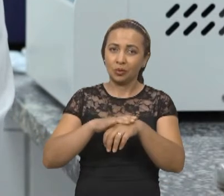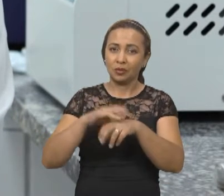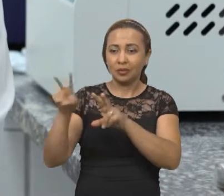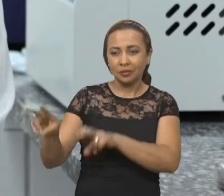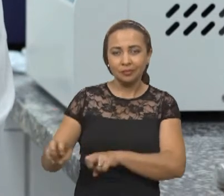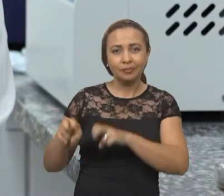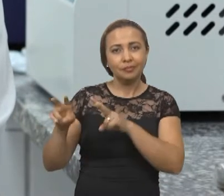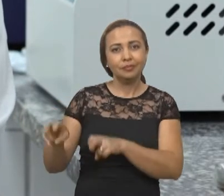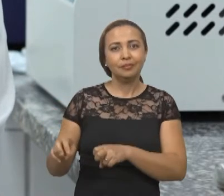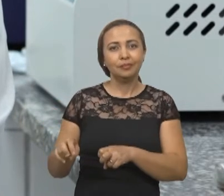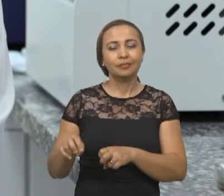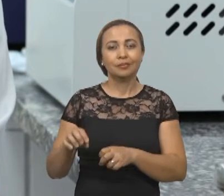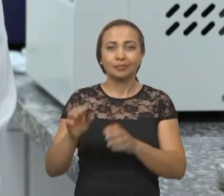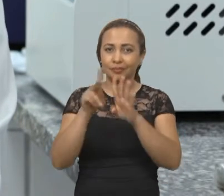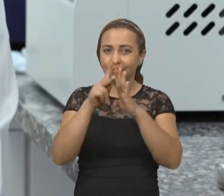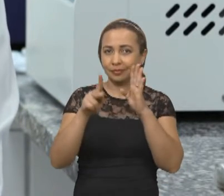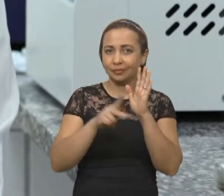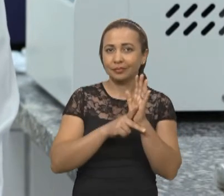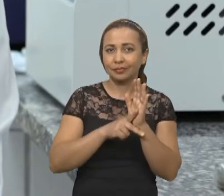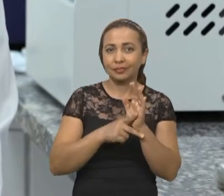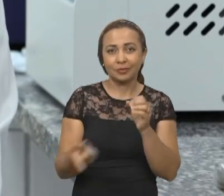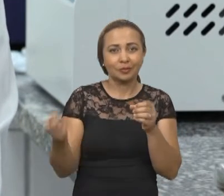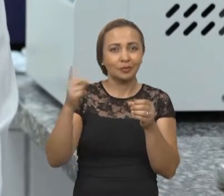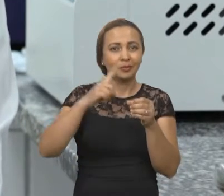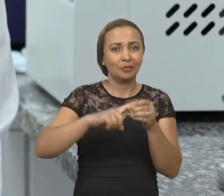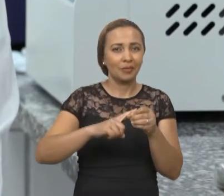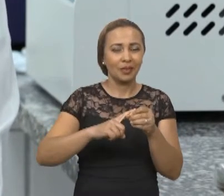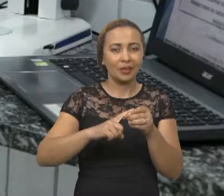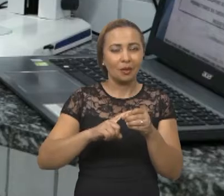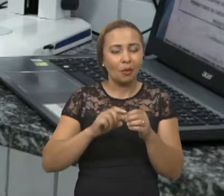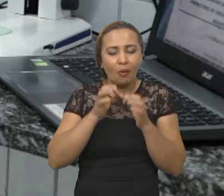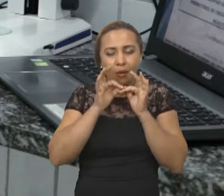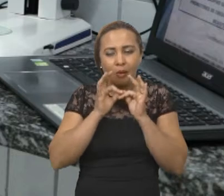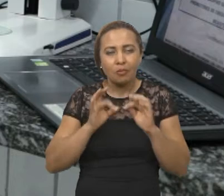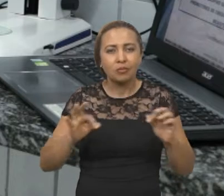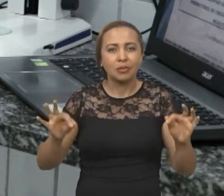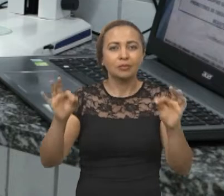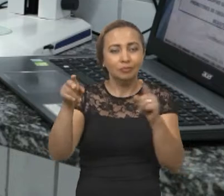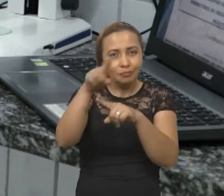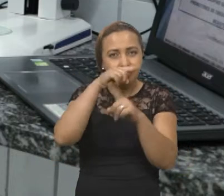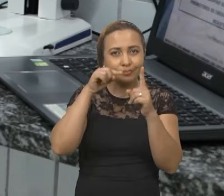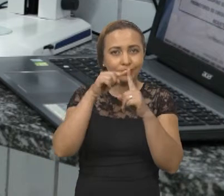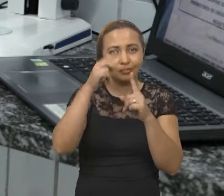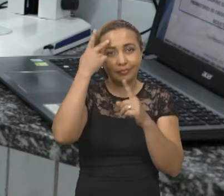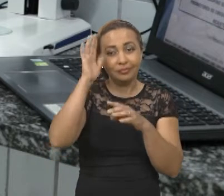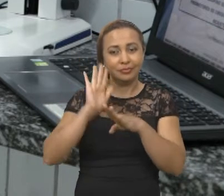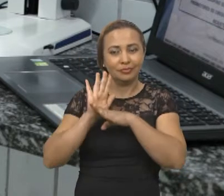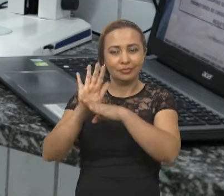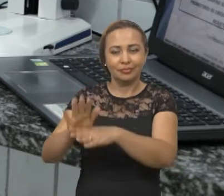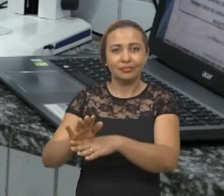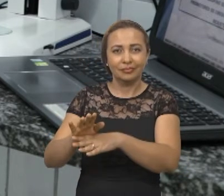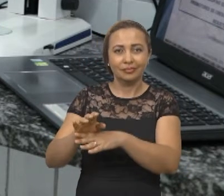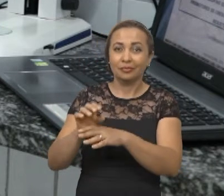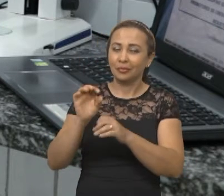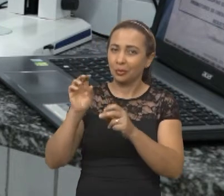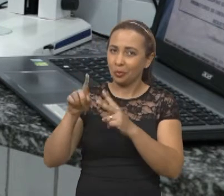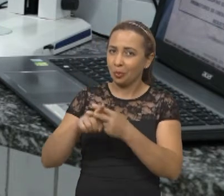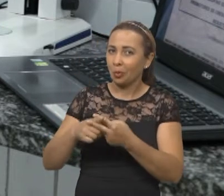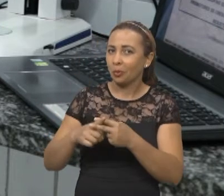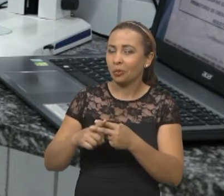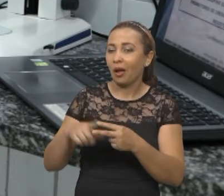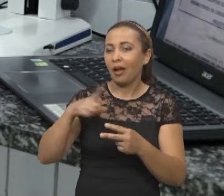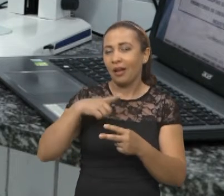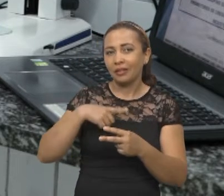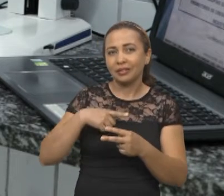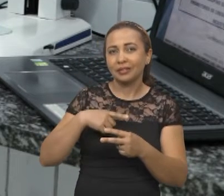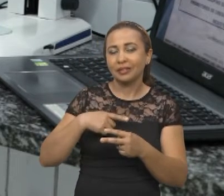então esse projeto ele vem com esse objetivo ajudar o produtor a ter uma produção de